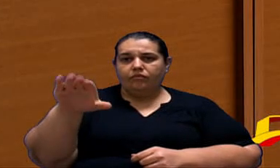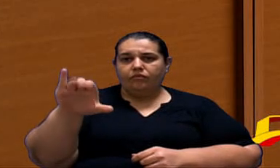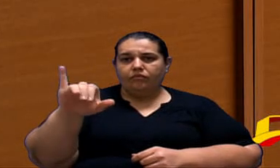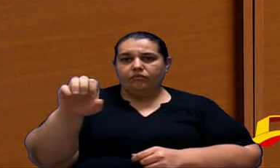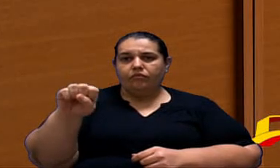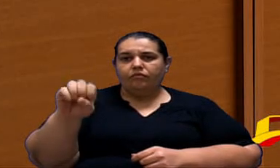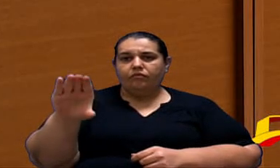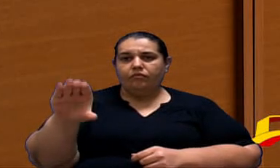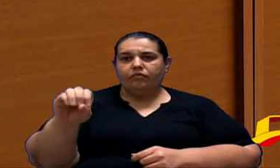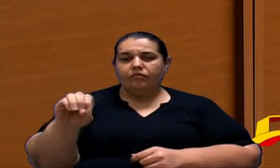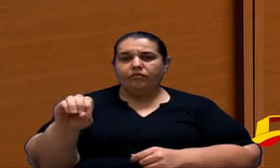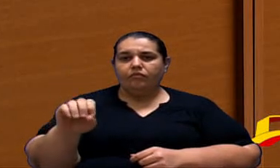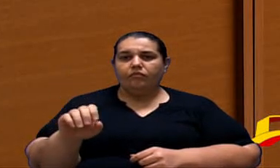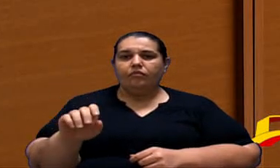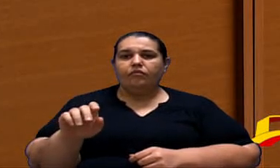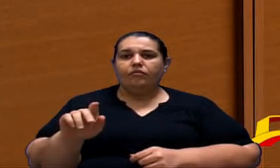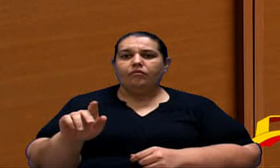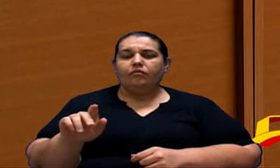Kleber